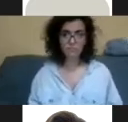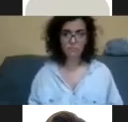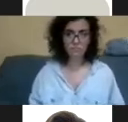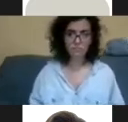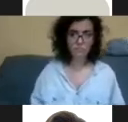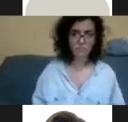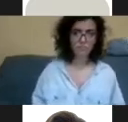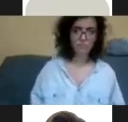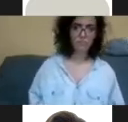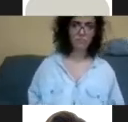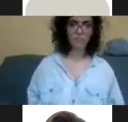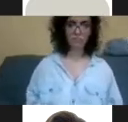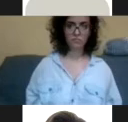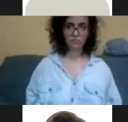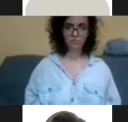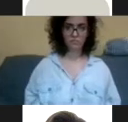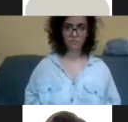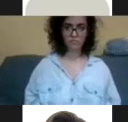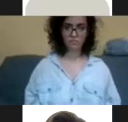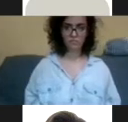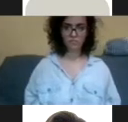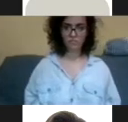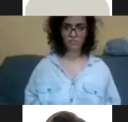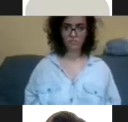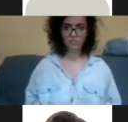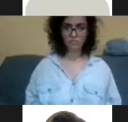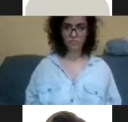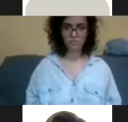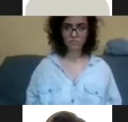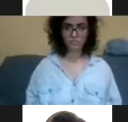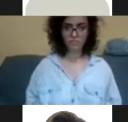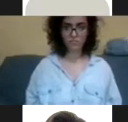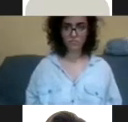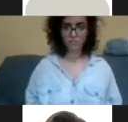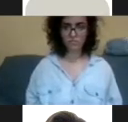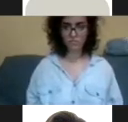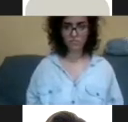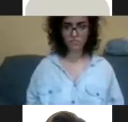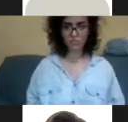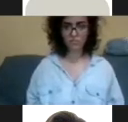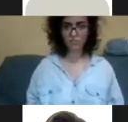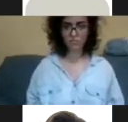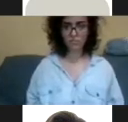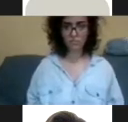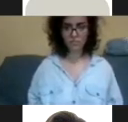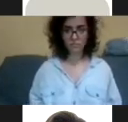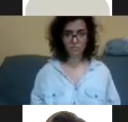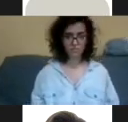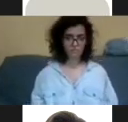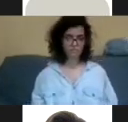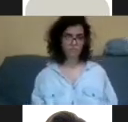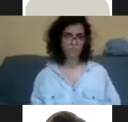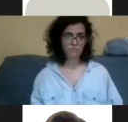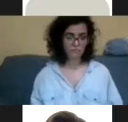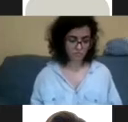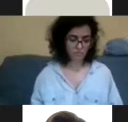fique atento. Nesse caso, gente usou letra em caixa alta, porque isso daqui foi idealizado